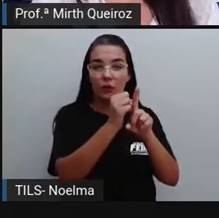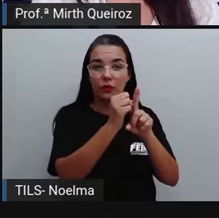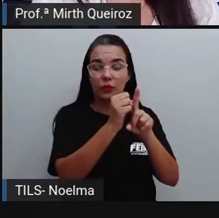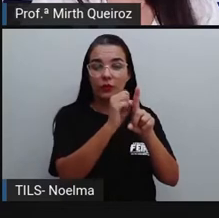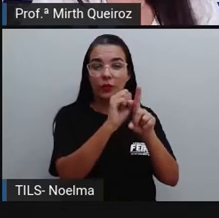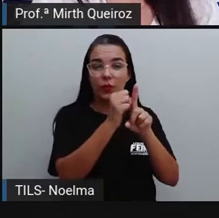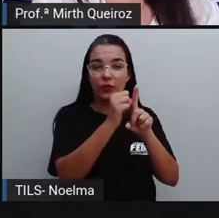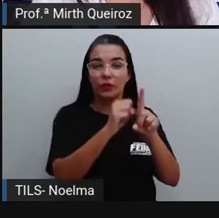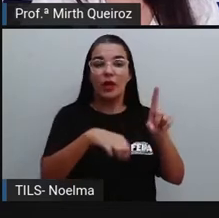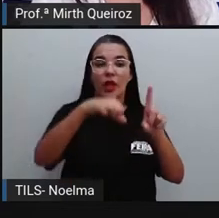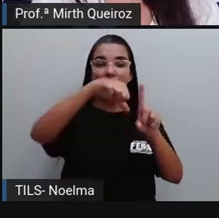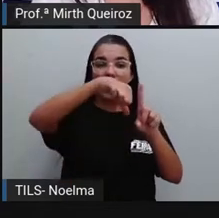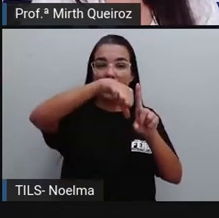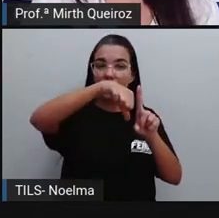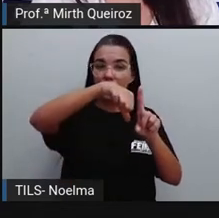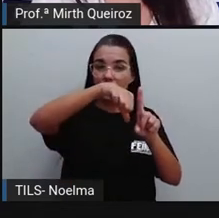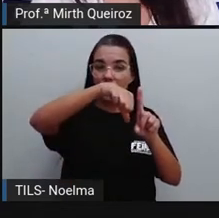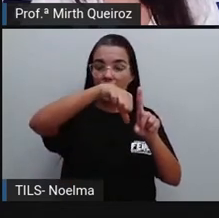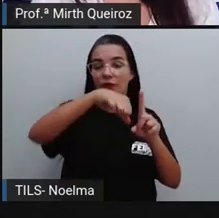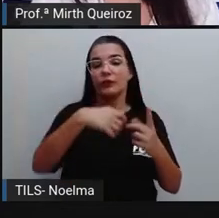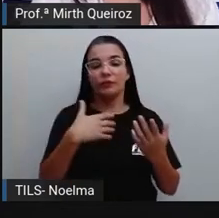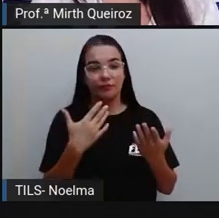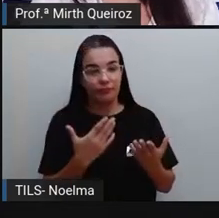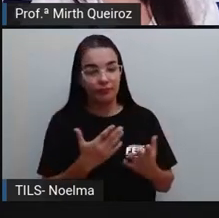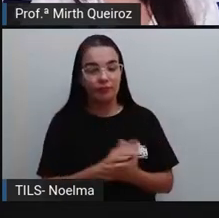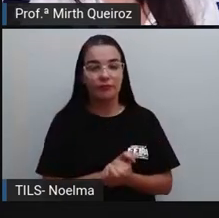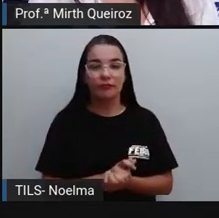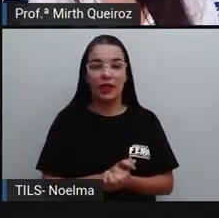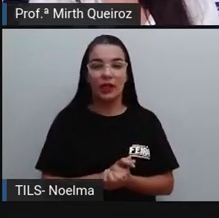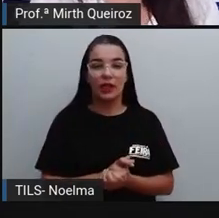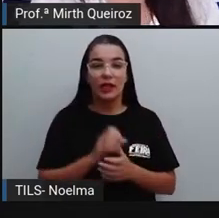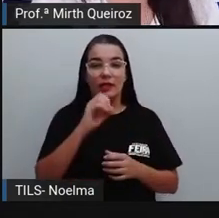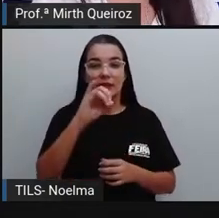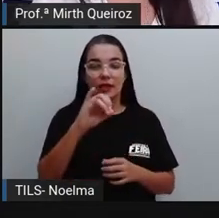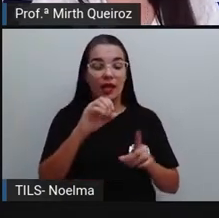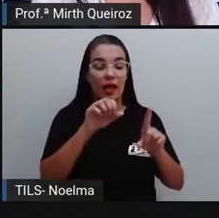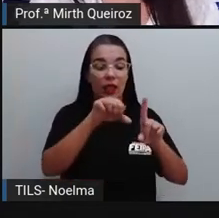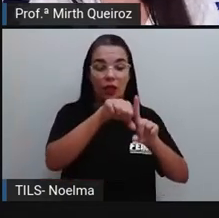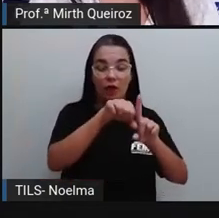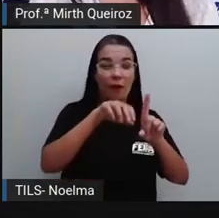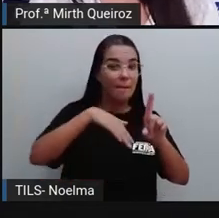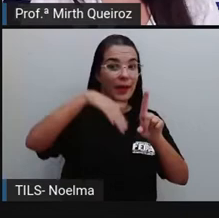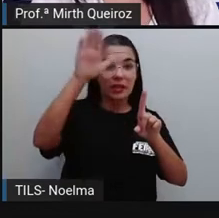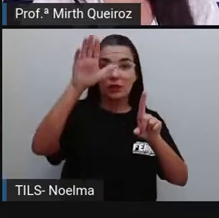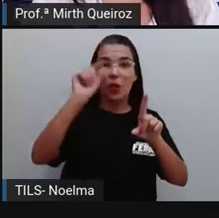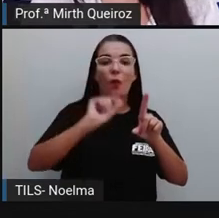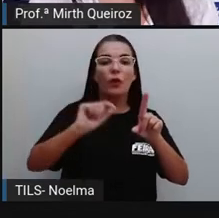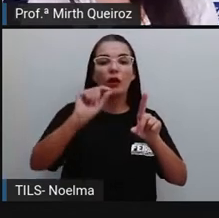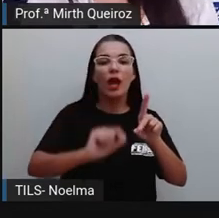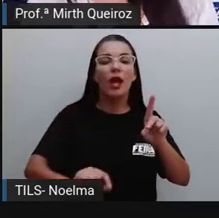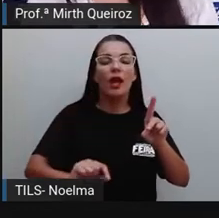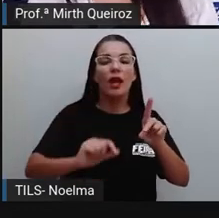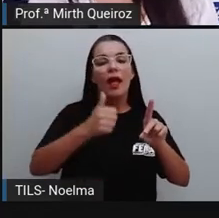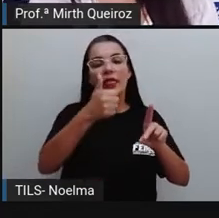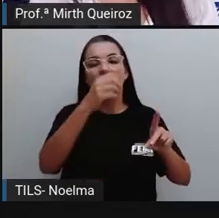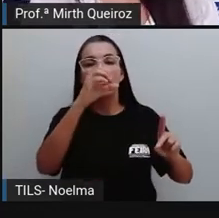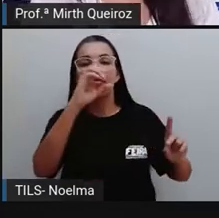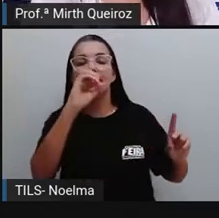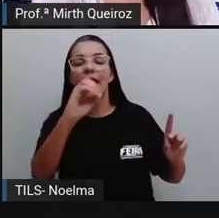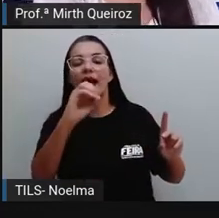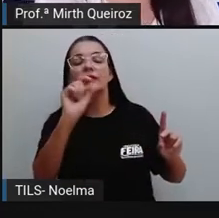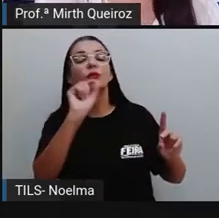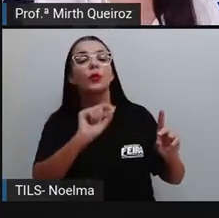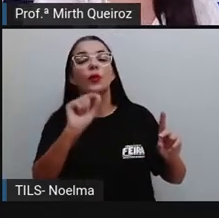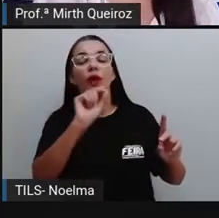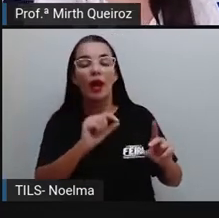sete unidades, oito unidades, nove unidades. Se eu passo de nove unidades para dez unidades,